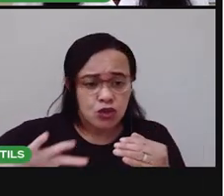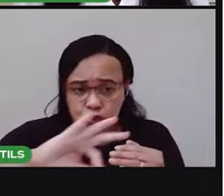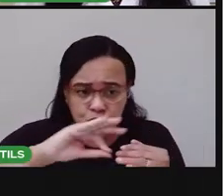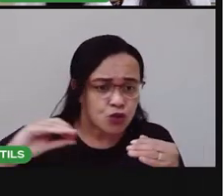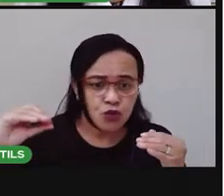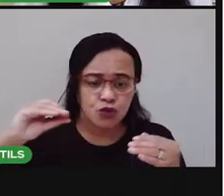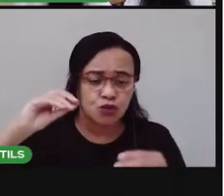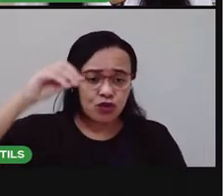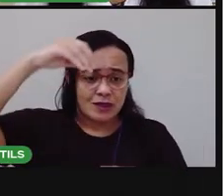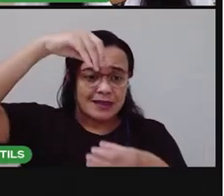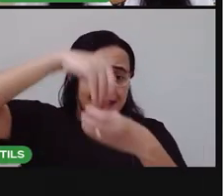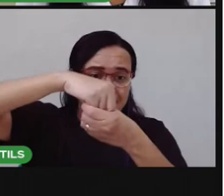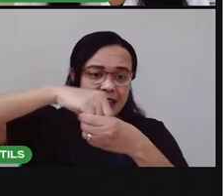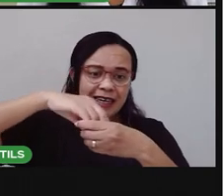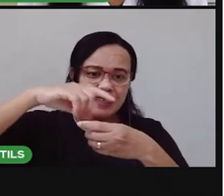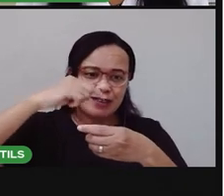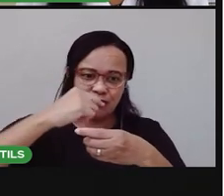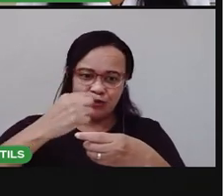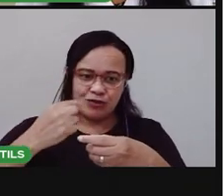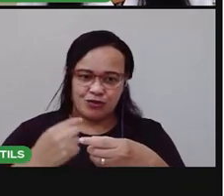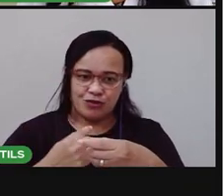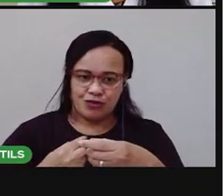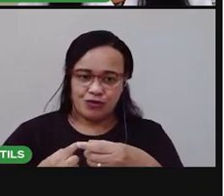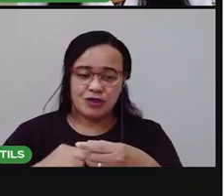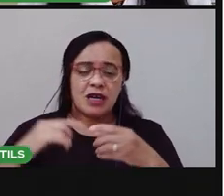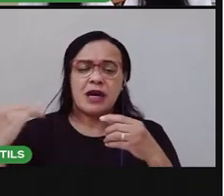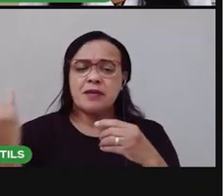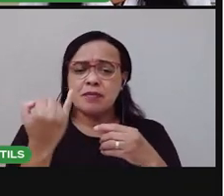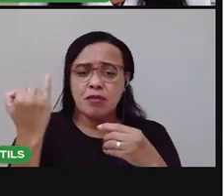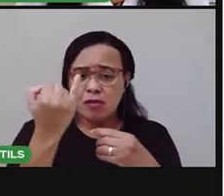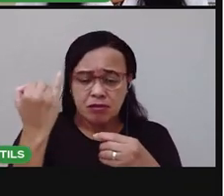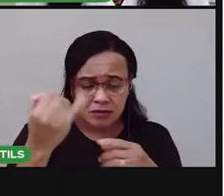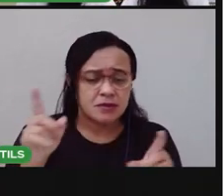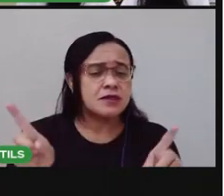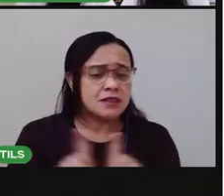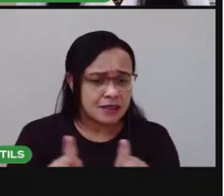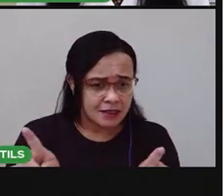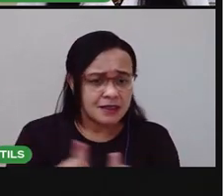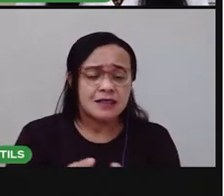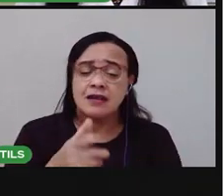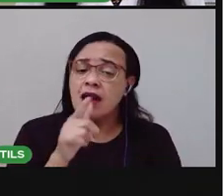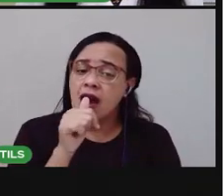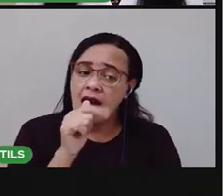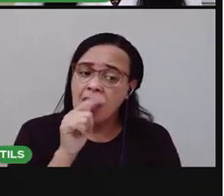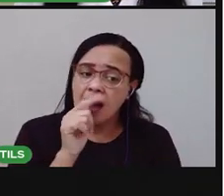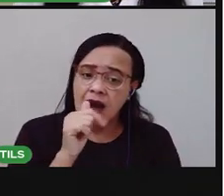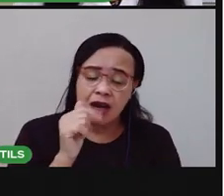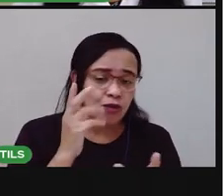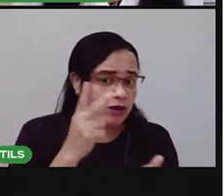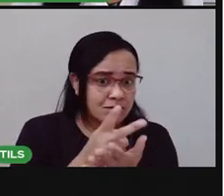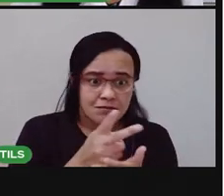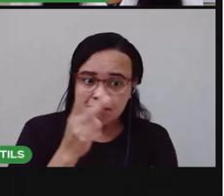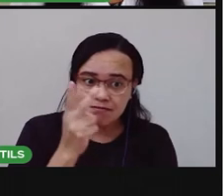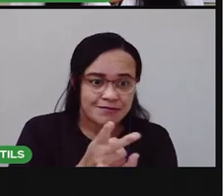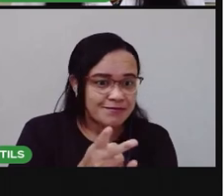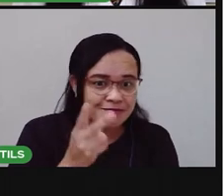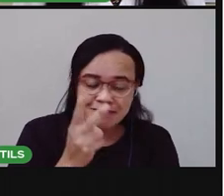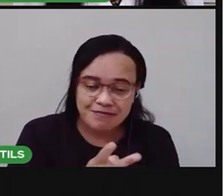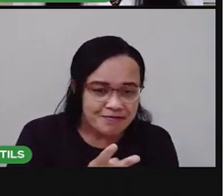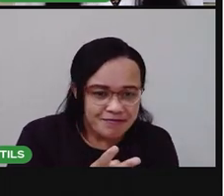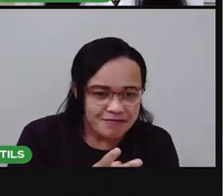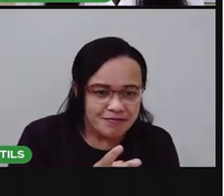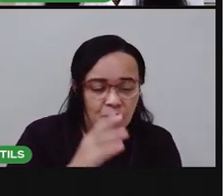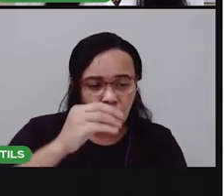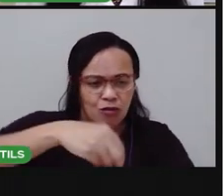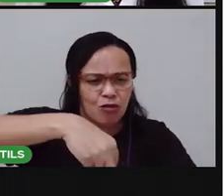intestino fique regulado, você precisa consumir bastante água. Uma dica que você